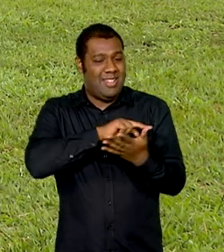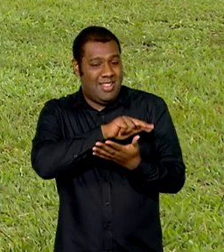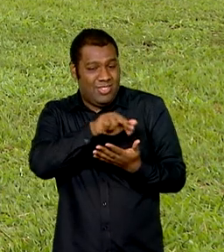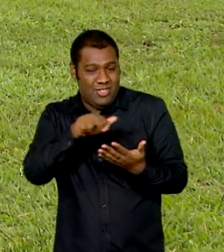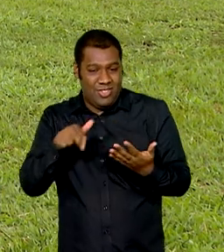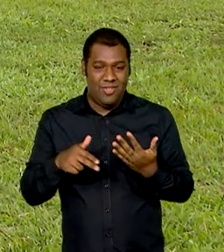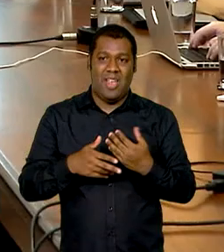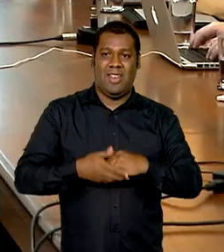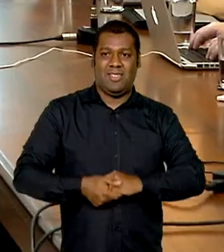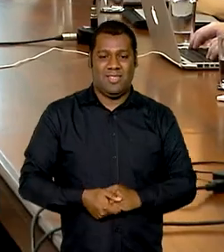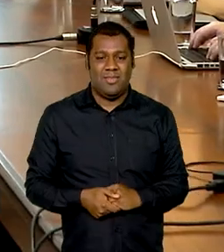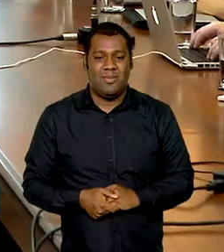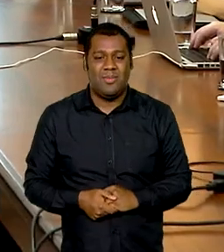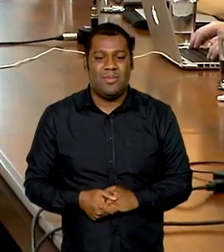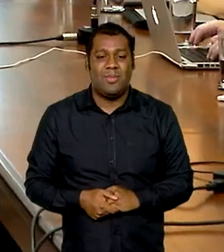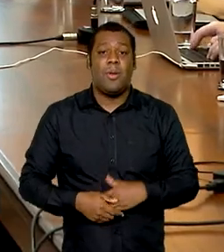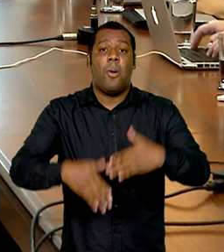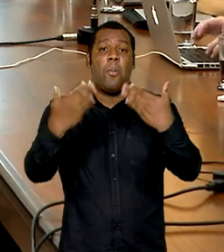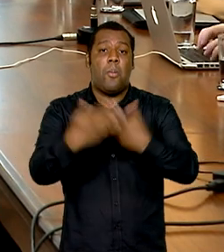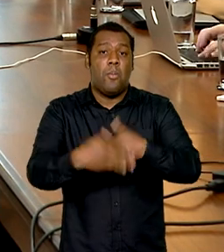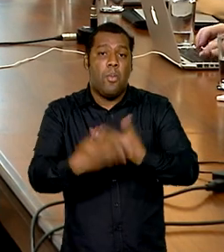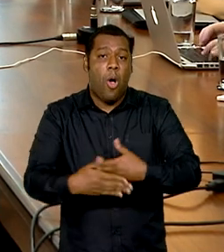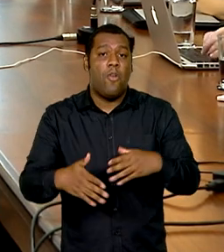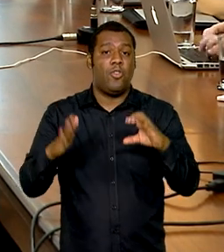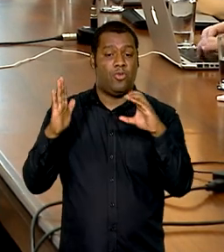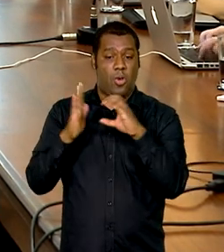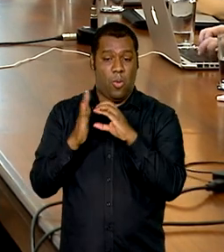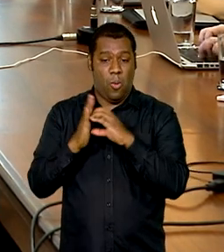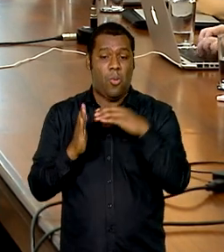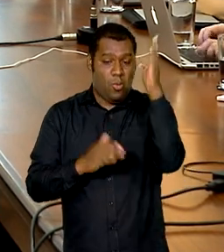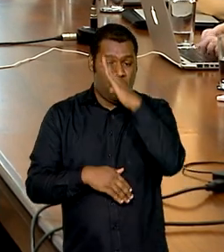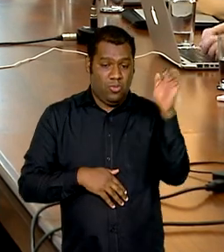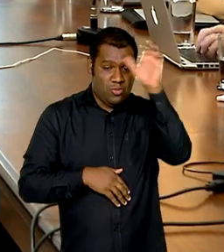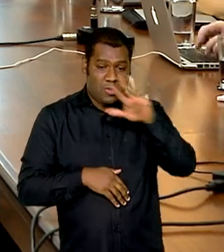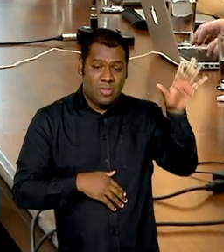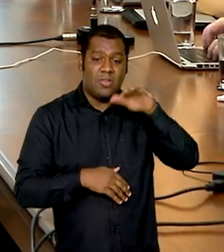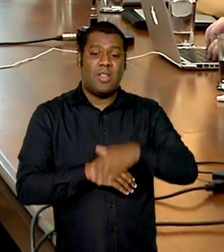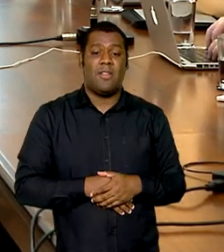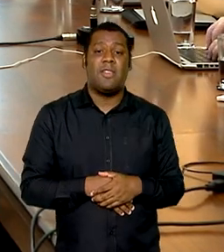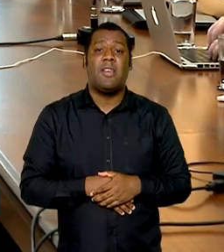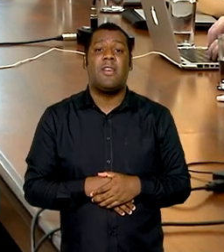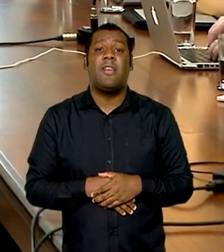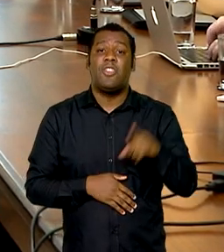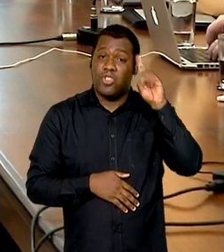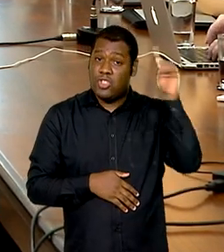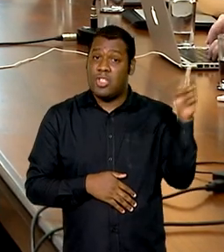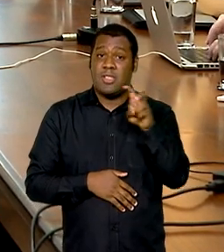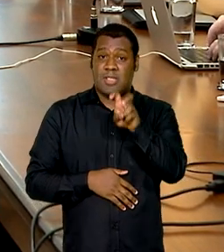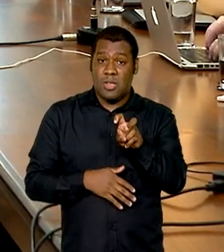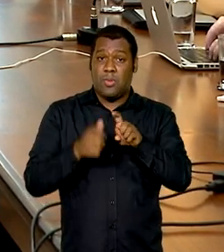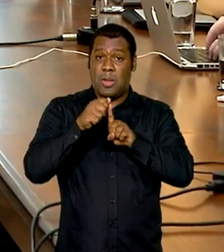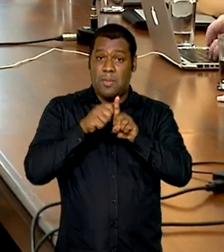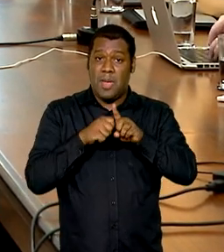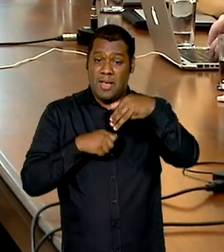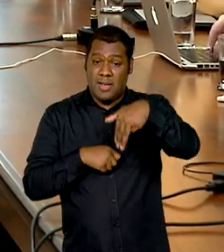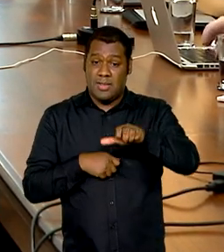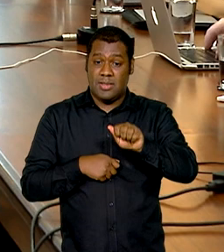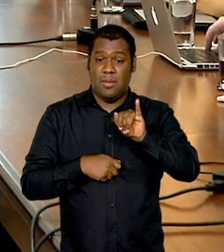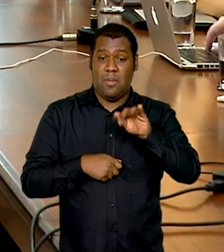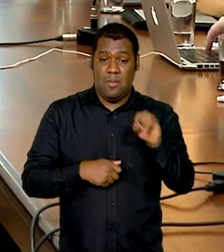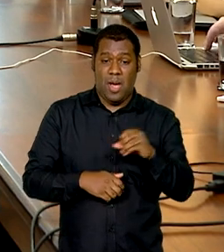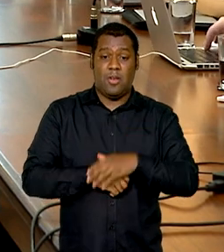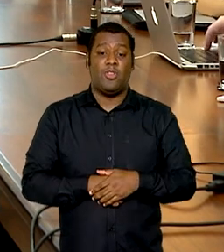única área temática. As provas do concurso público nacional unificado serão em 5 de maio e vão ser aplicadas pela